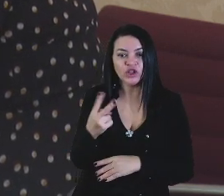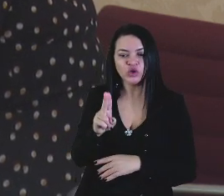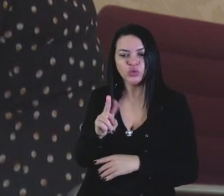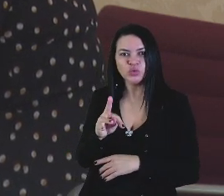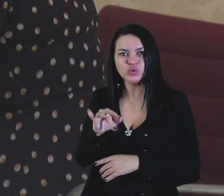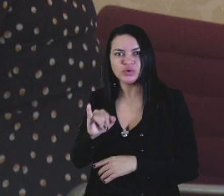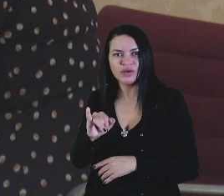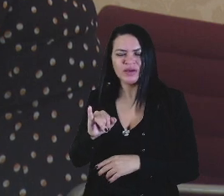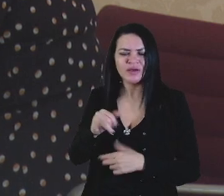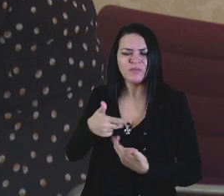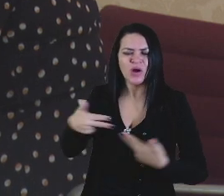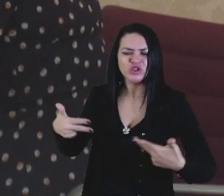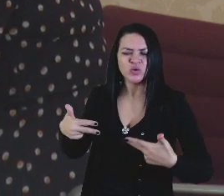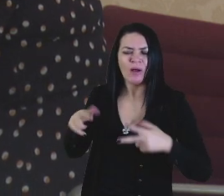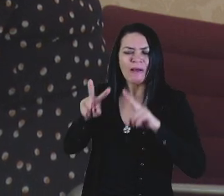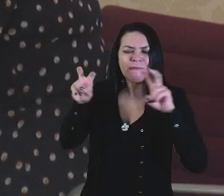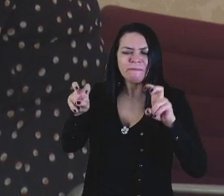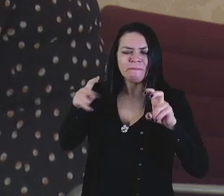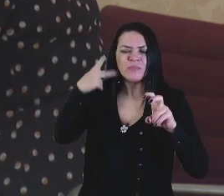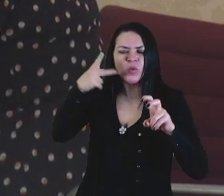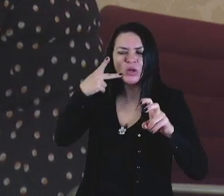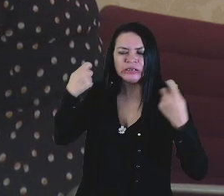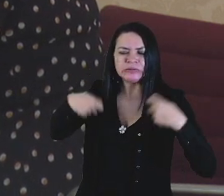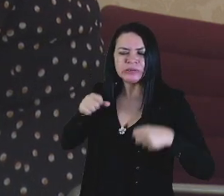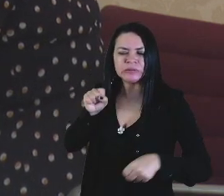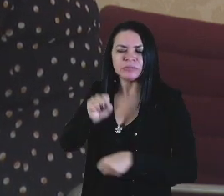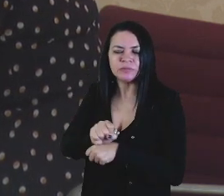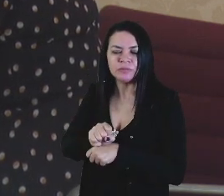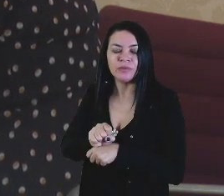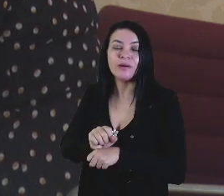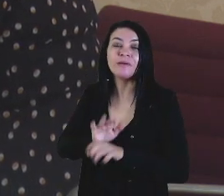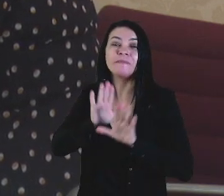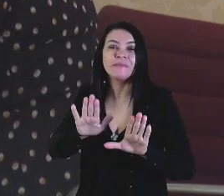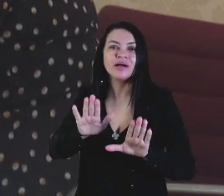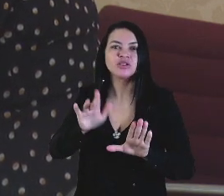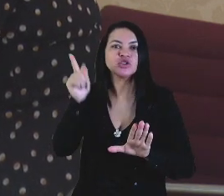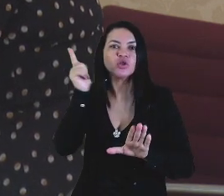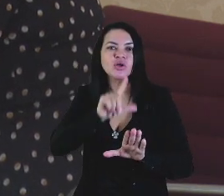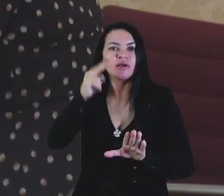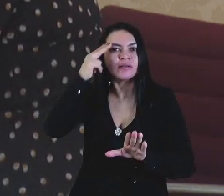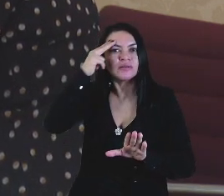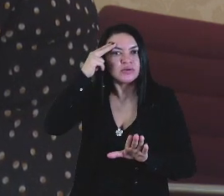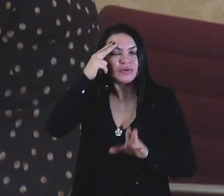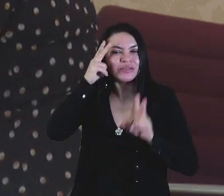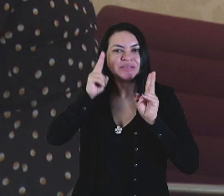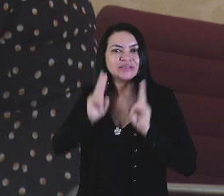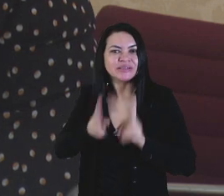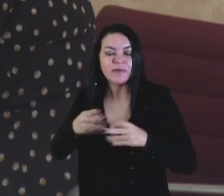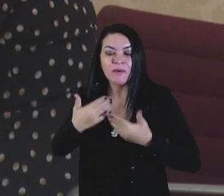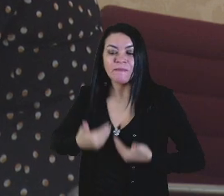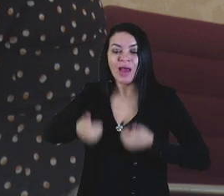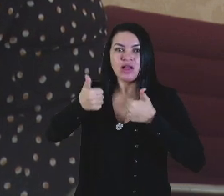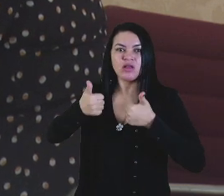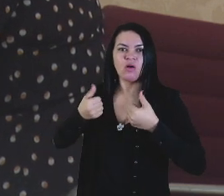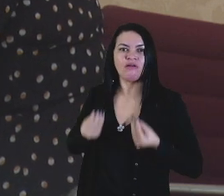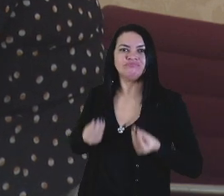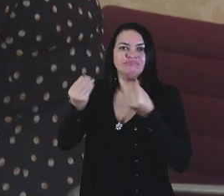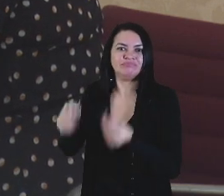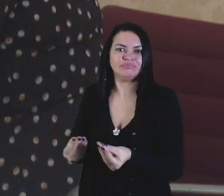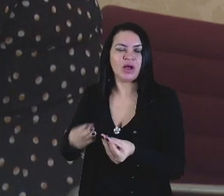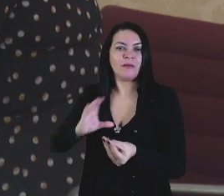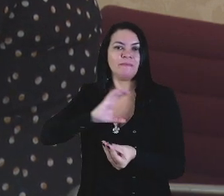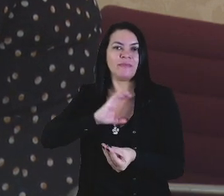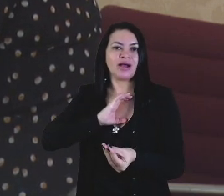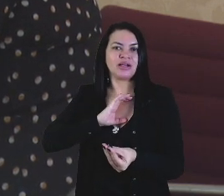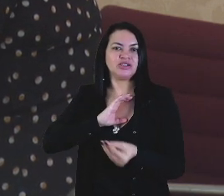questões políticas tivemos que parar. Mas contamos com o sonho de Humberto de sempre trazer o melhor para Caxias, e na